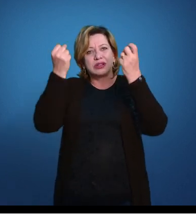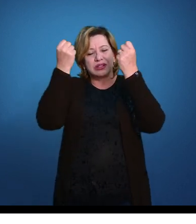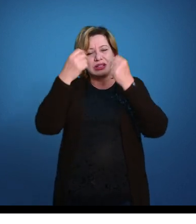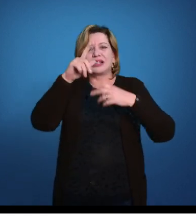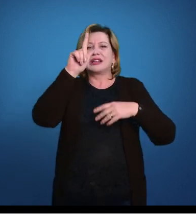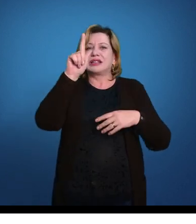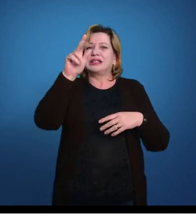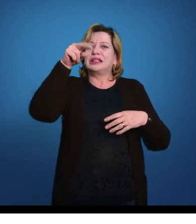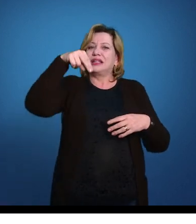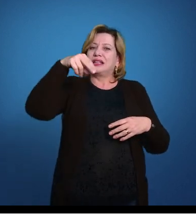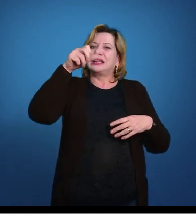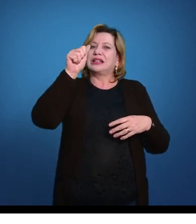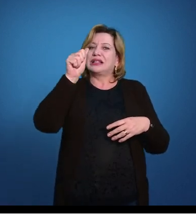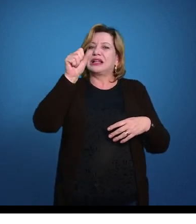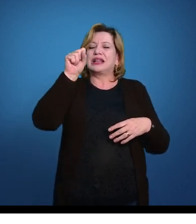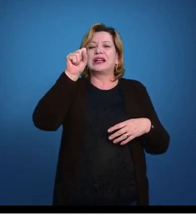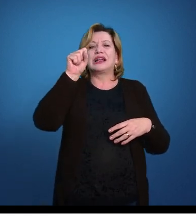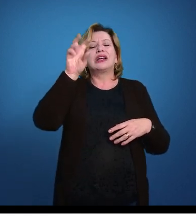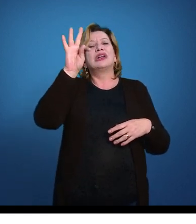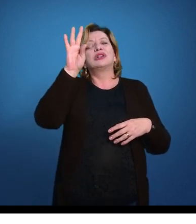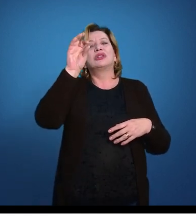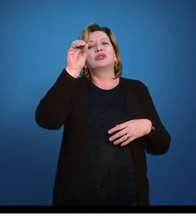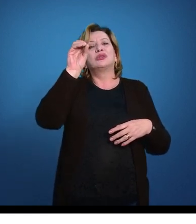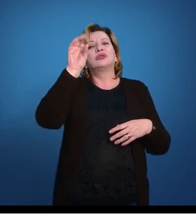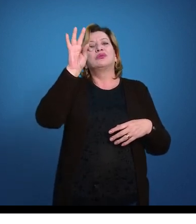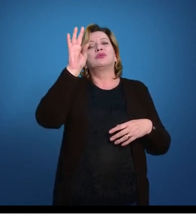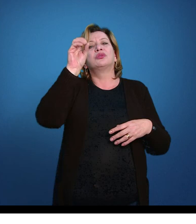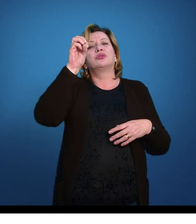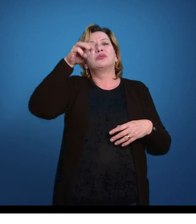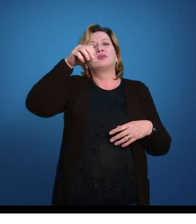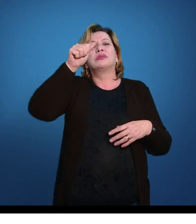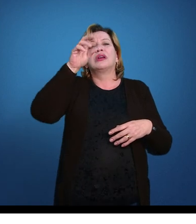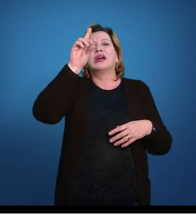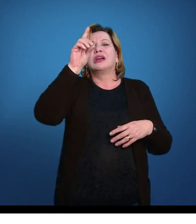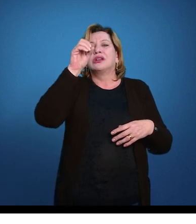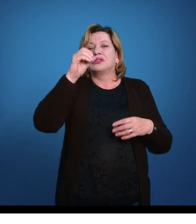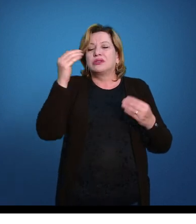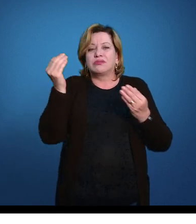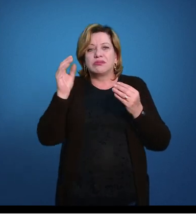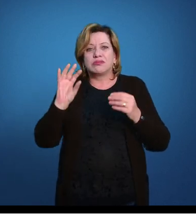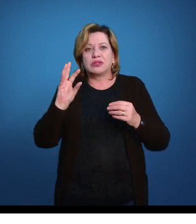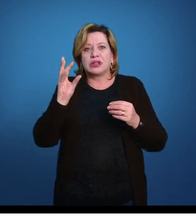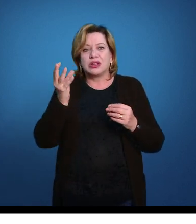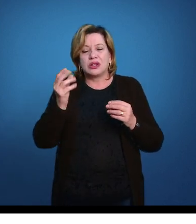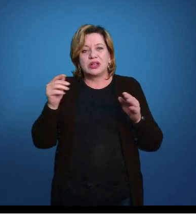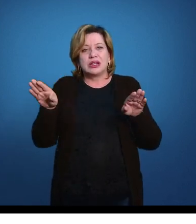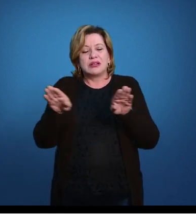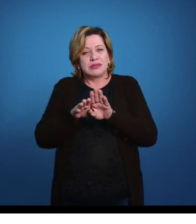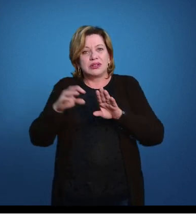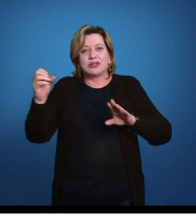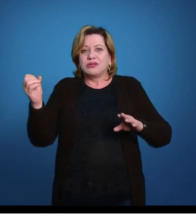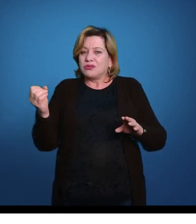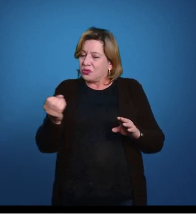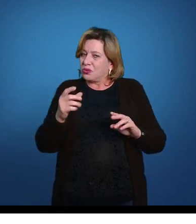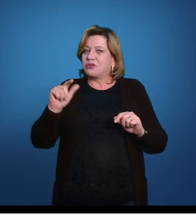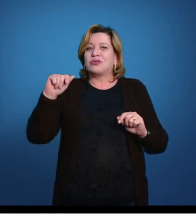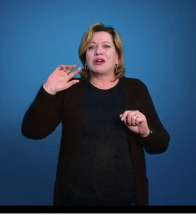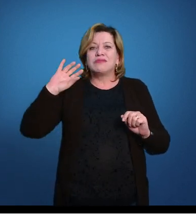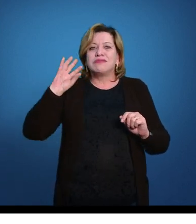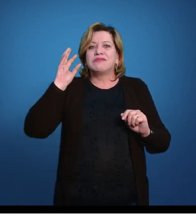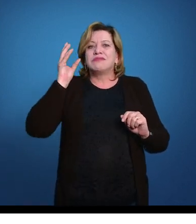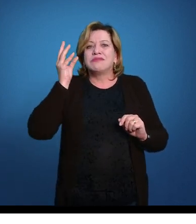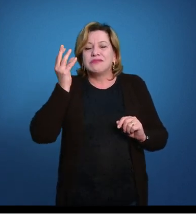gnatos tomadozinho ancestral. A outra novidade evolutiva, que na verdade já aparece nos gnatos tomados fósseis, mas entre os